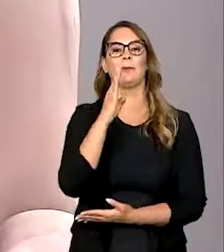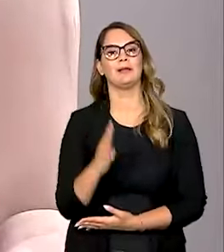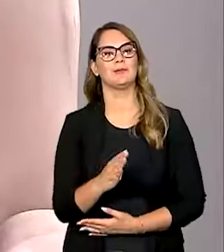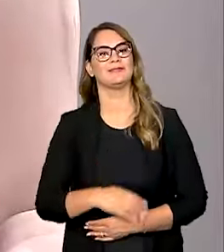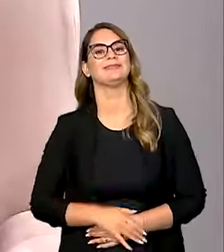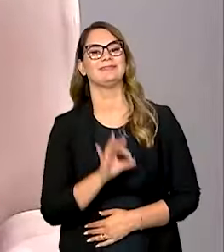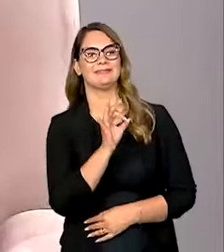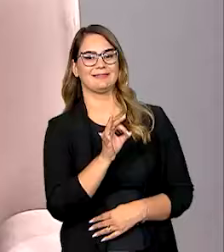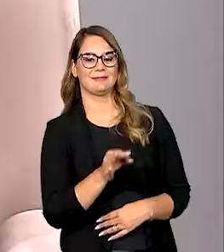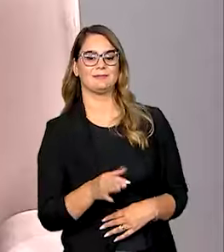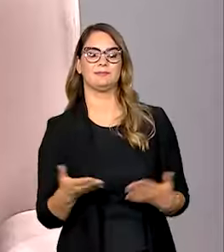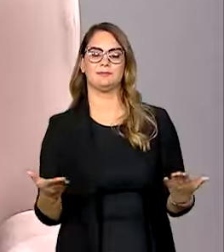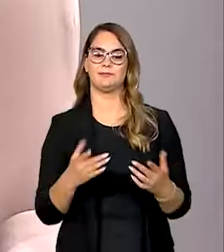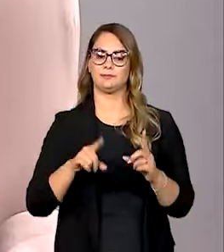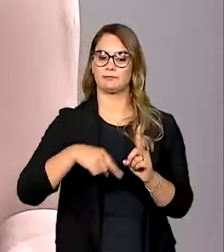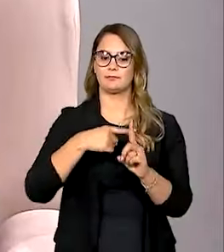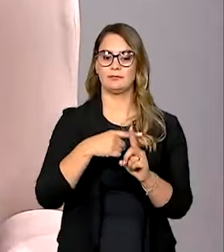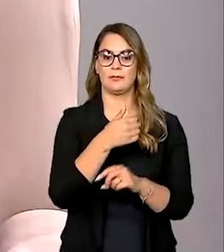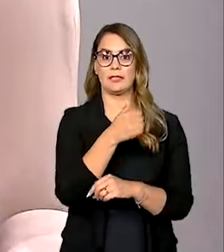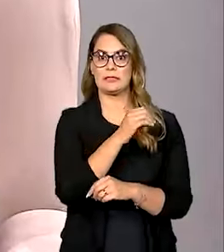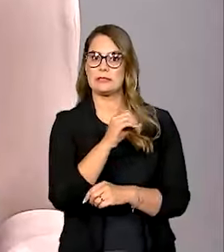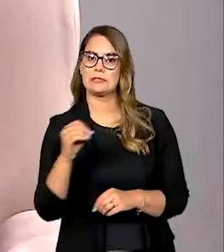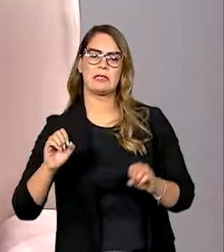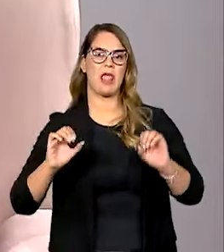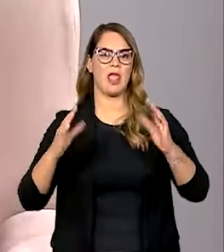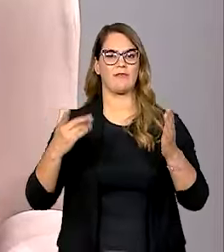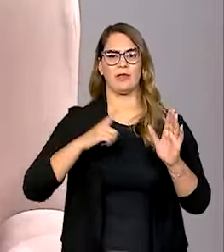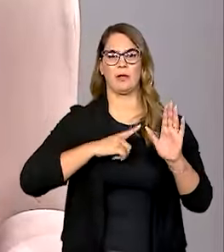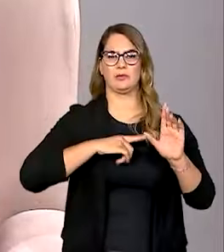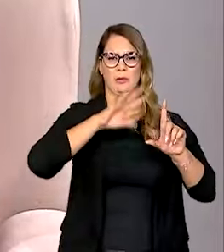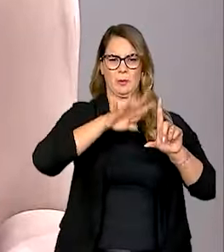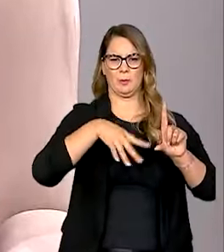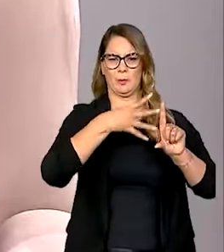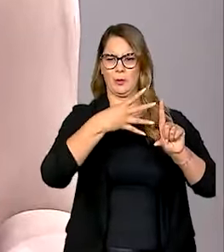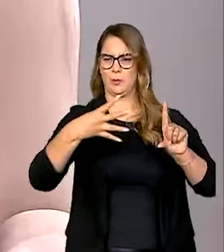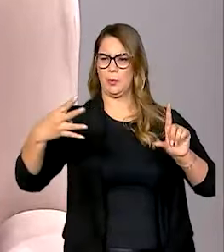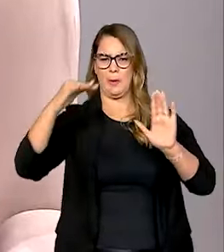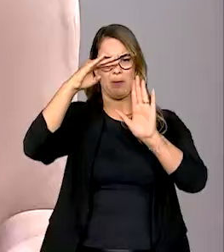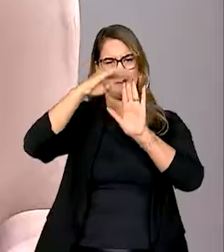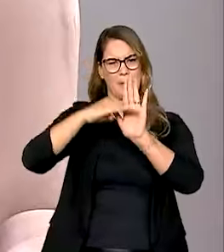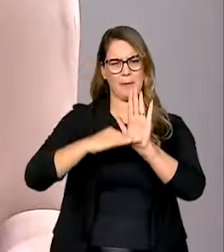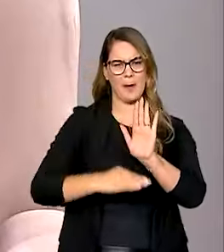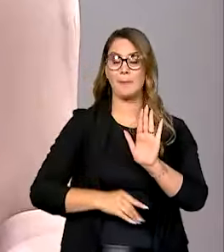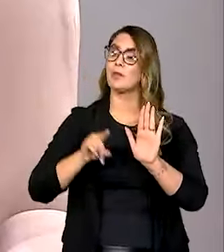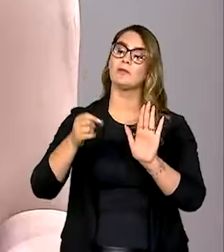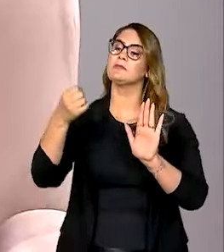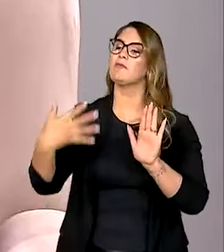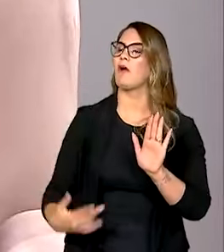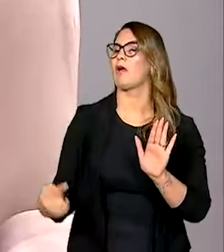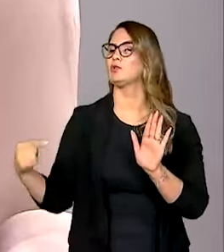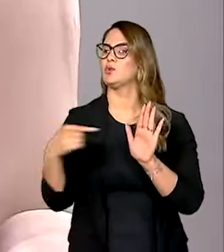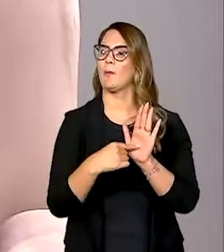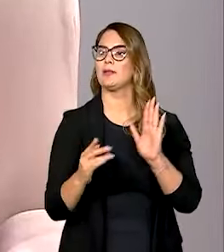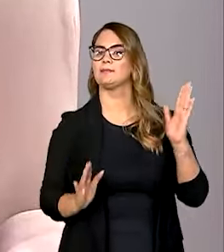Exatamente. Certo. Agora, vão ser mais de 100 eventos aí, um cronograma já bem alinhado. O que o senhor destacaria desse